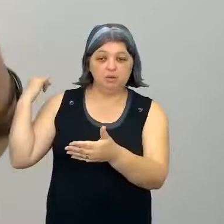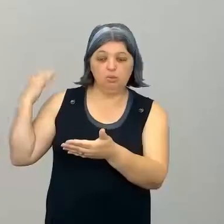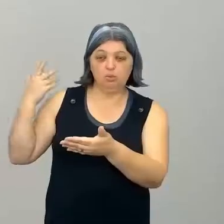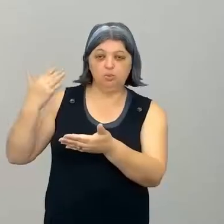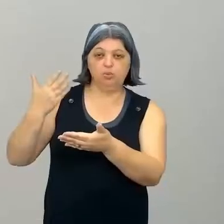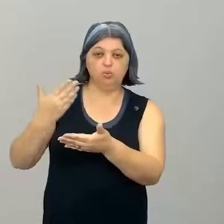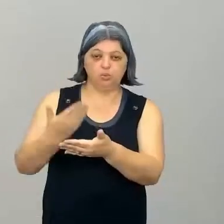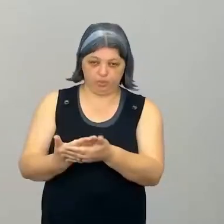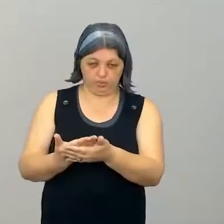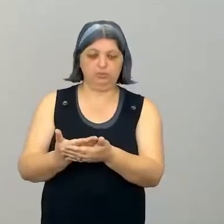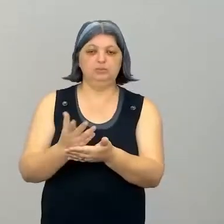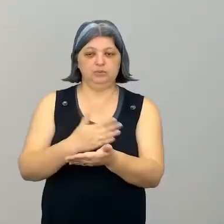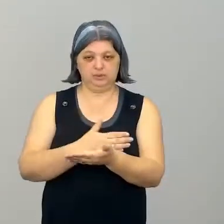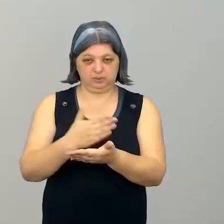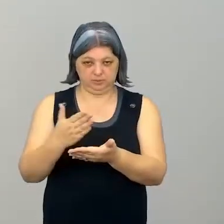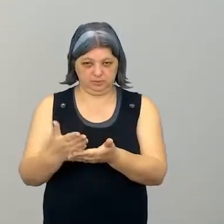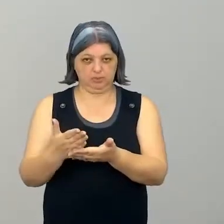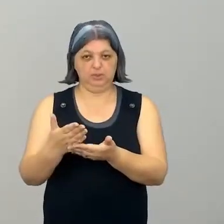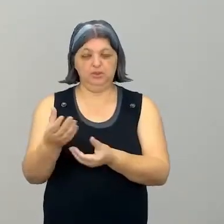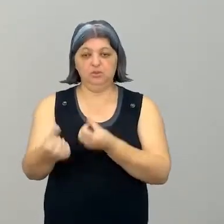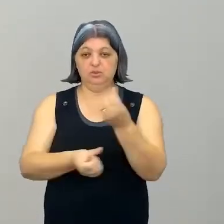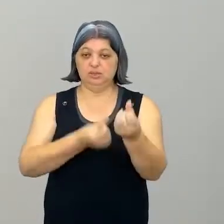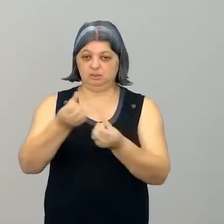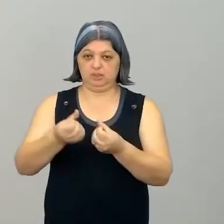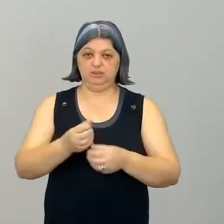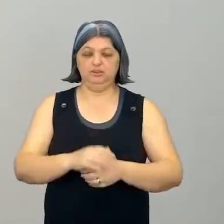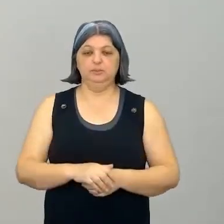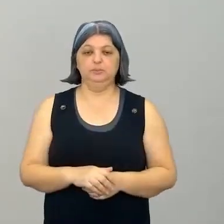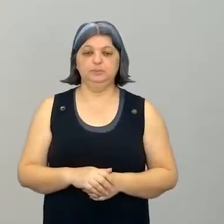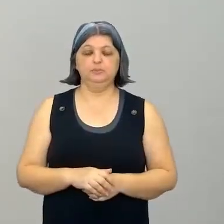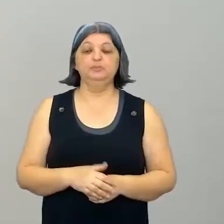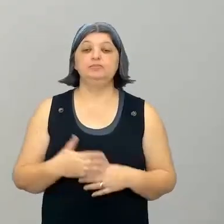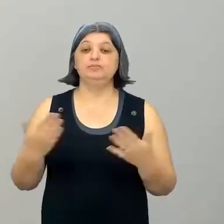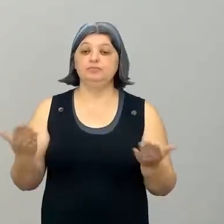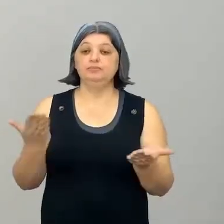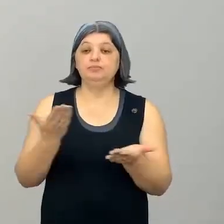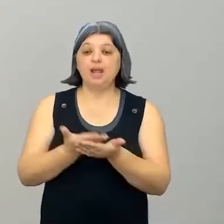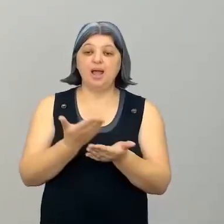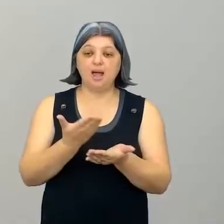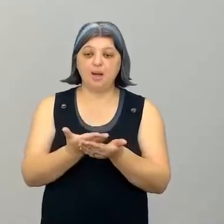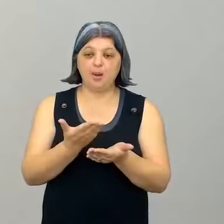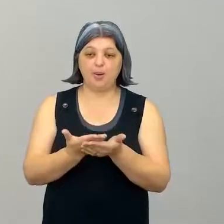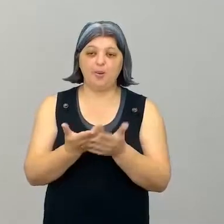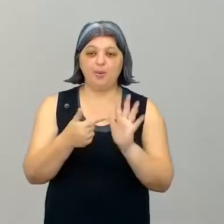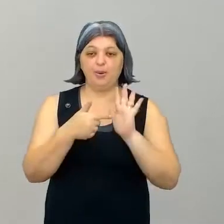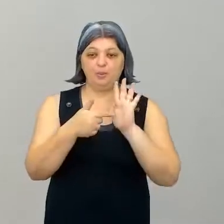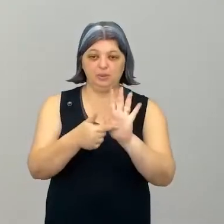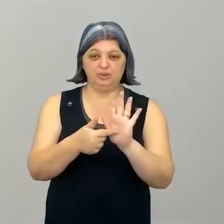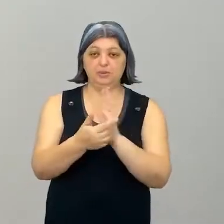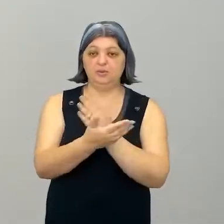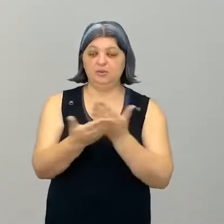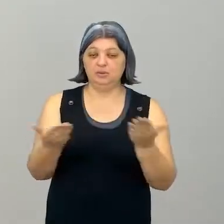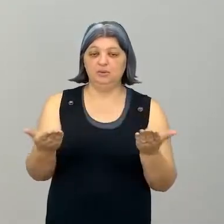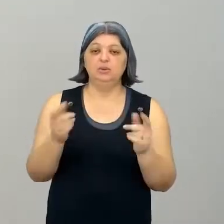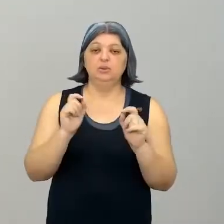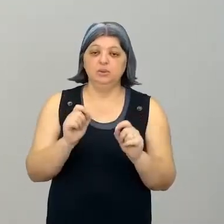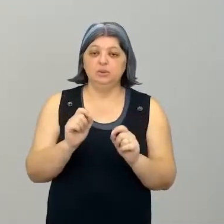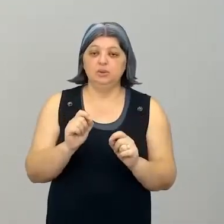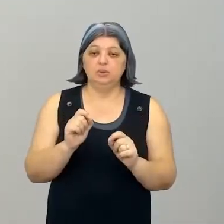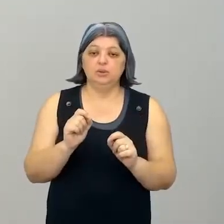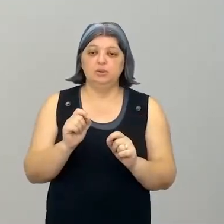desde o começo do nosso semestre. Então, essa aula a gente vai apresentar para vocês qual é o nosso